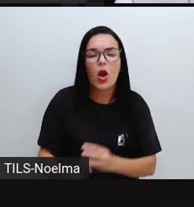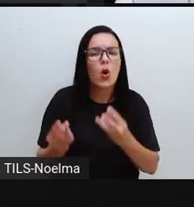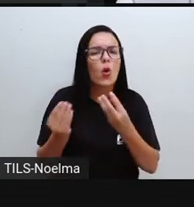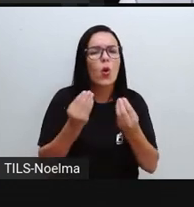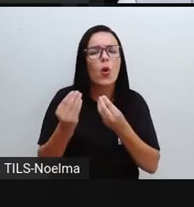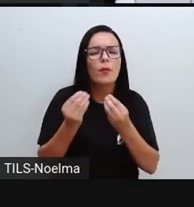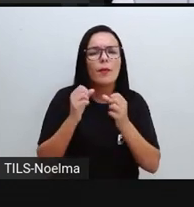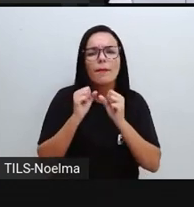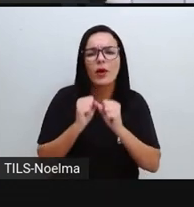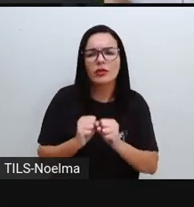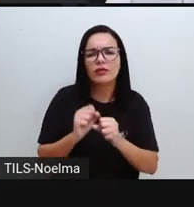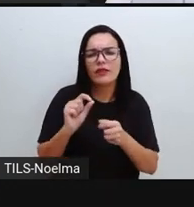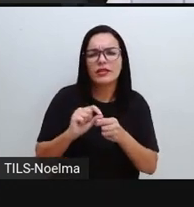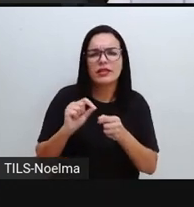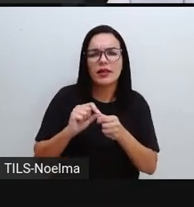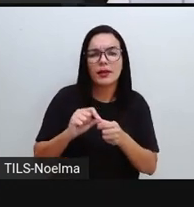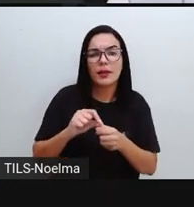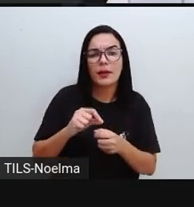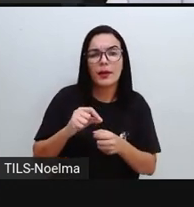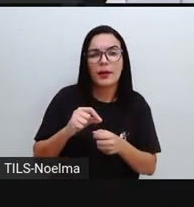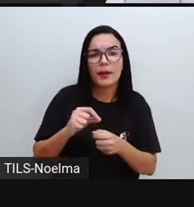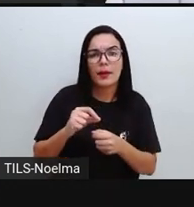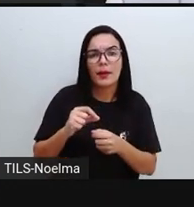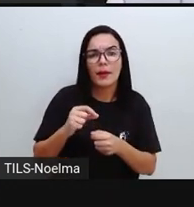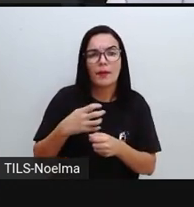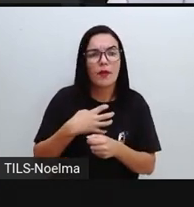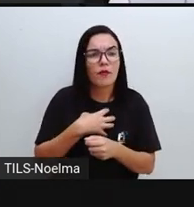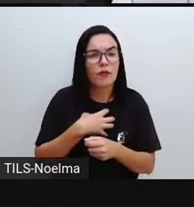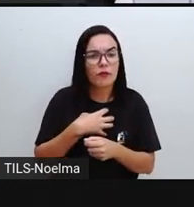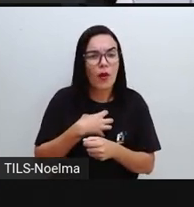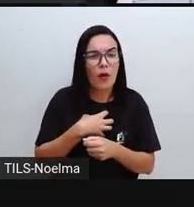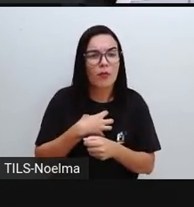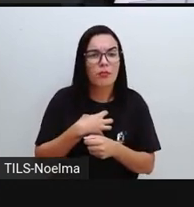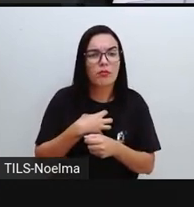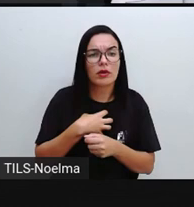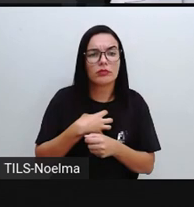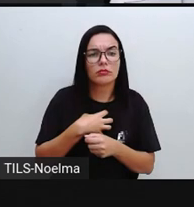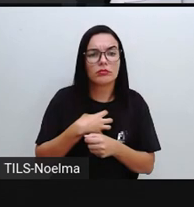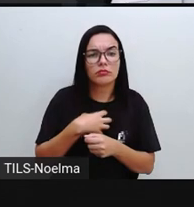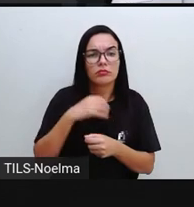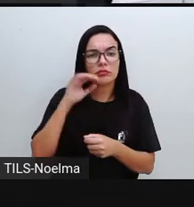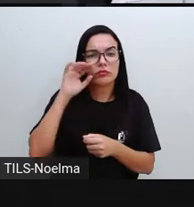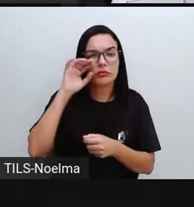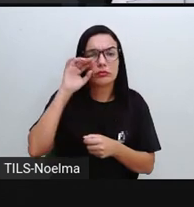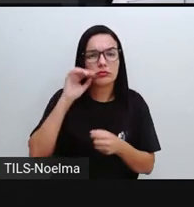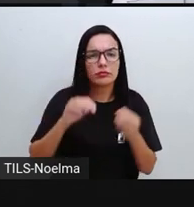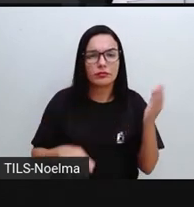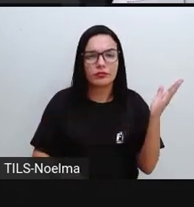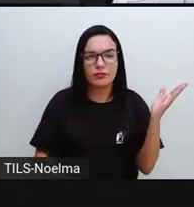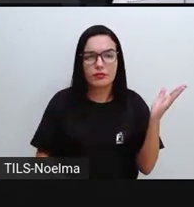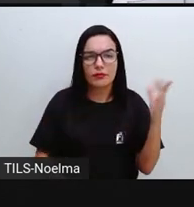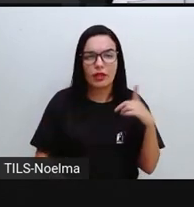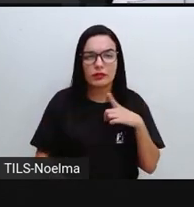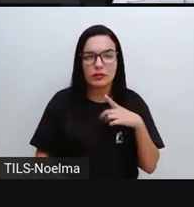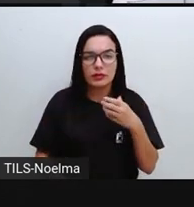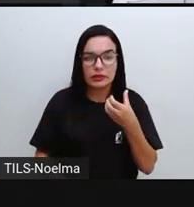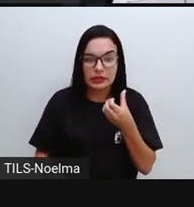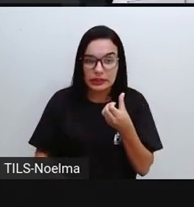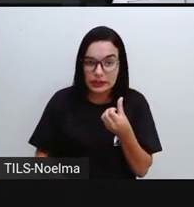fazer, Pró? Uma estratégia. A Pró pegou aqui, ó, o 63.